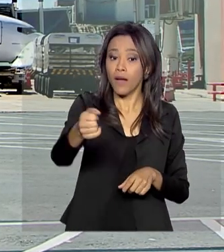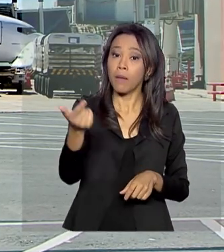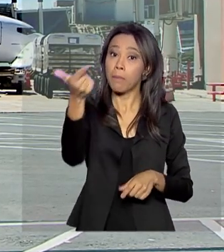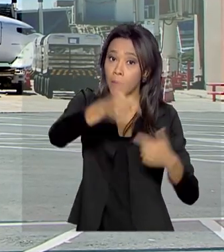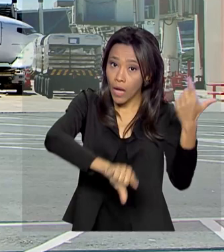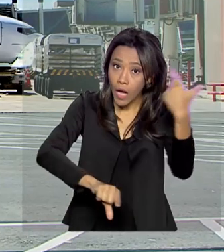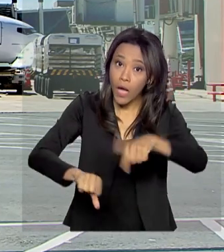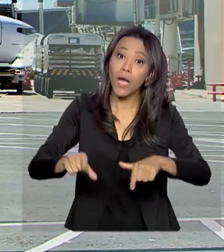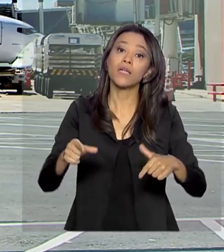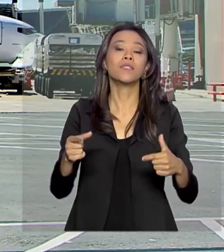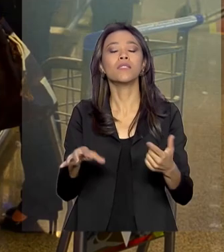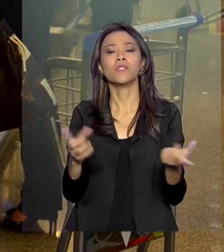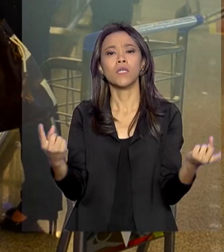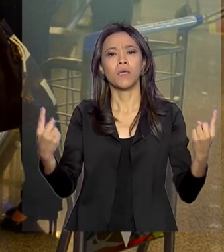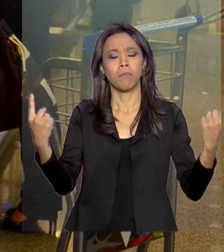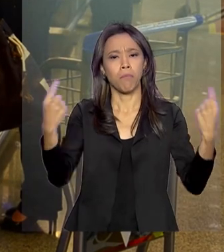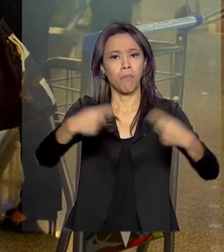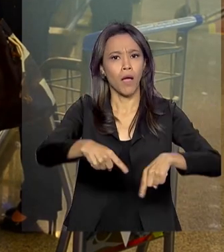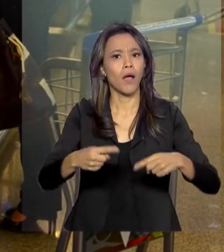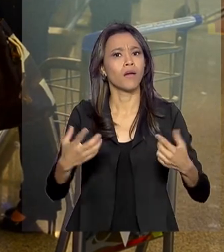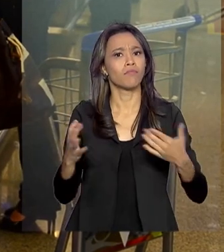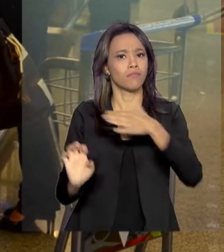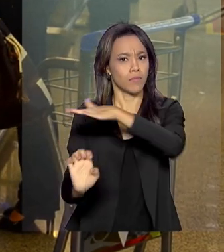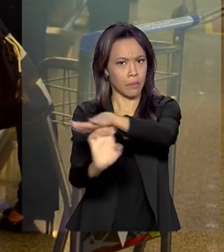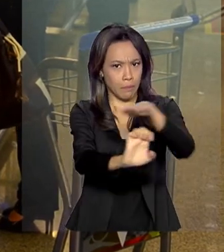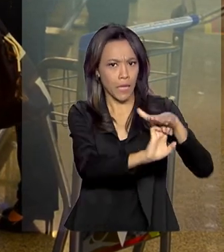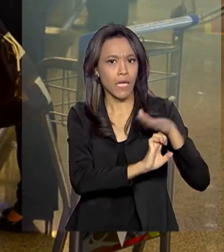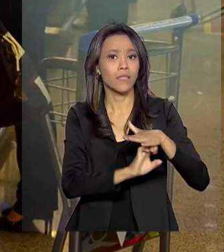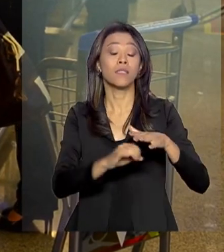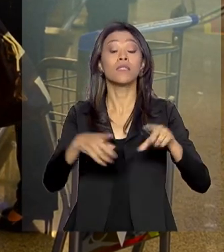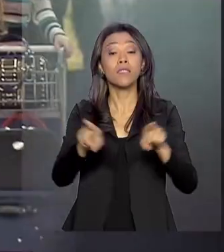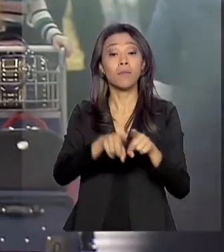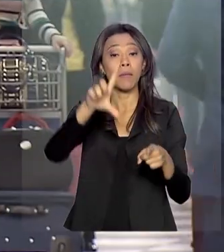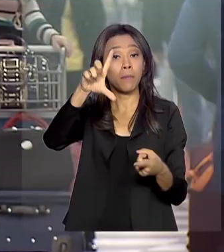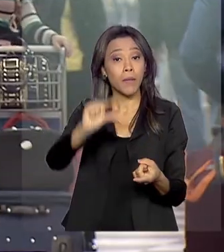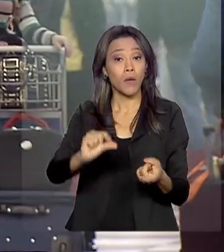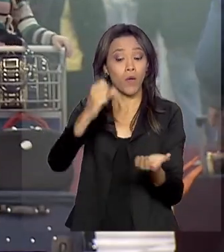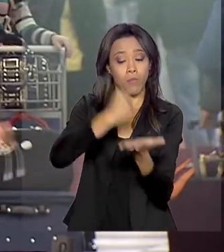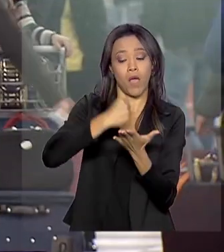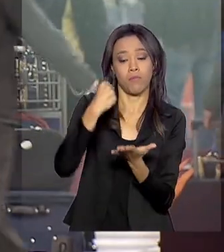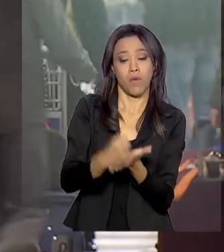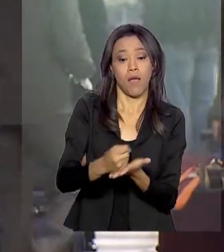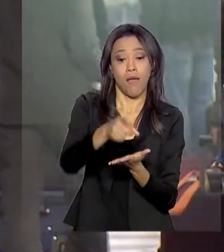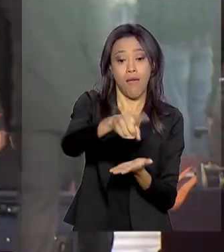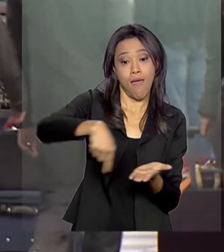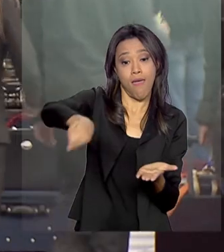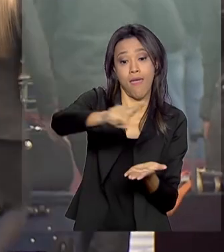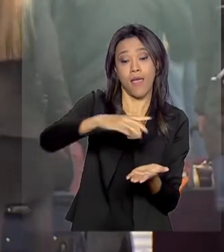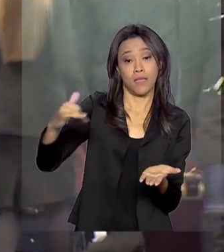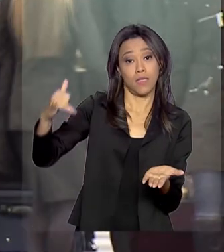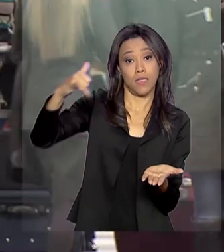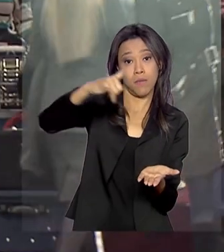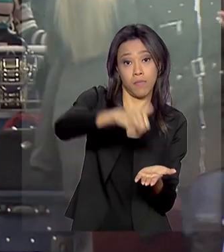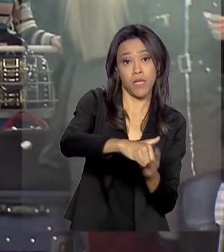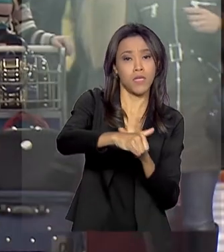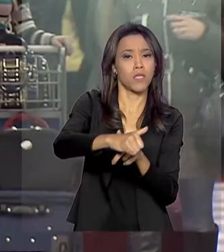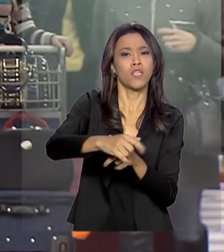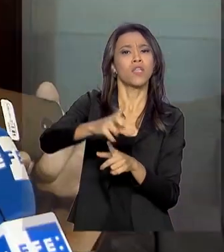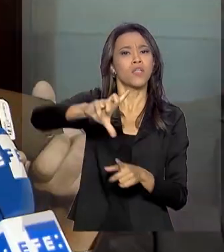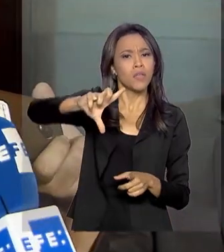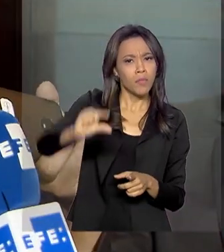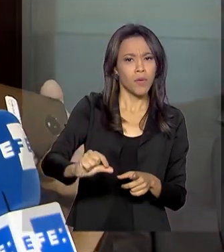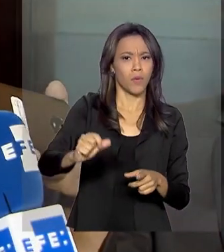mais competição para o setor e passagens mais baratas aos consumidores. São as empresas low cost, de baixo